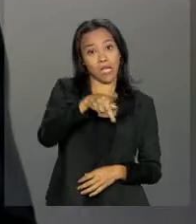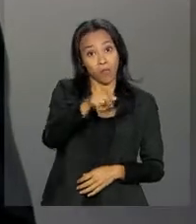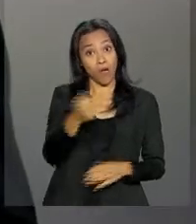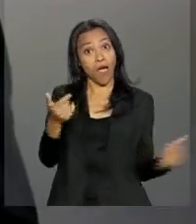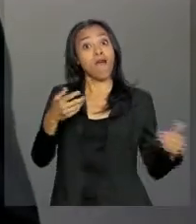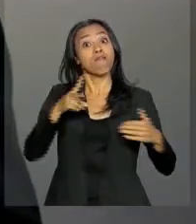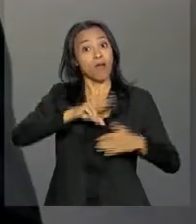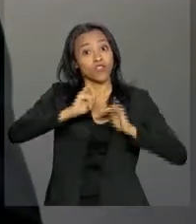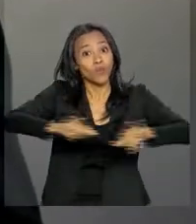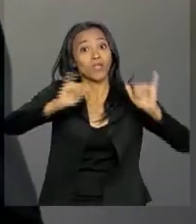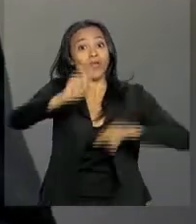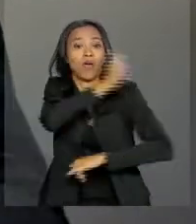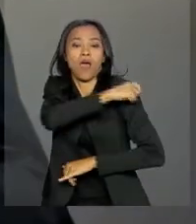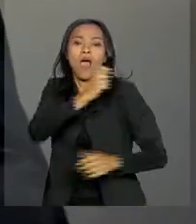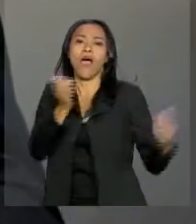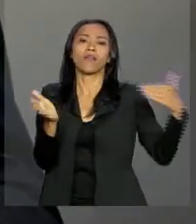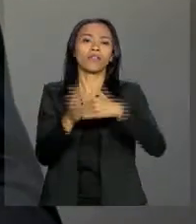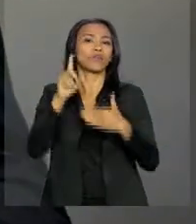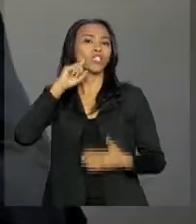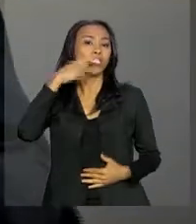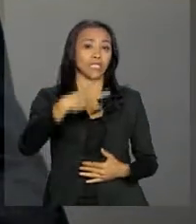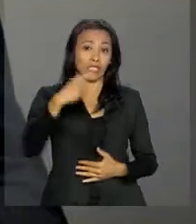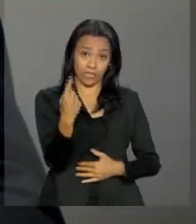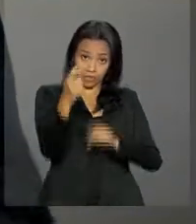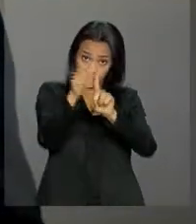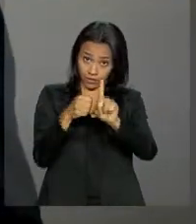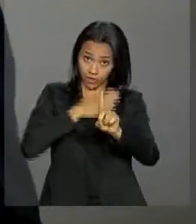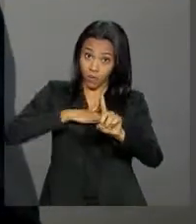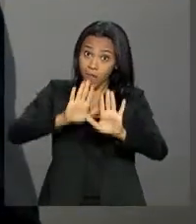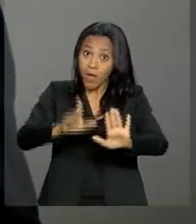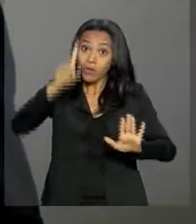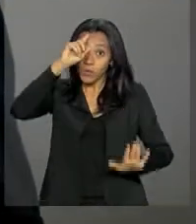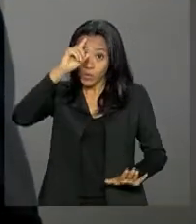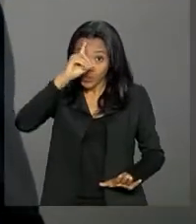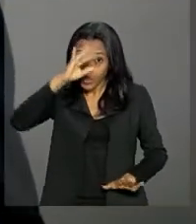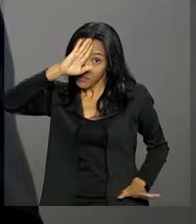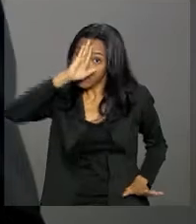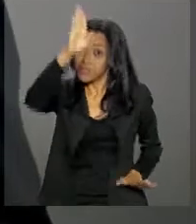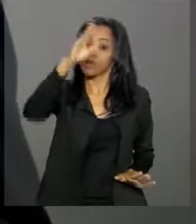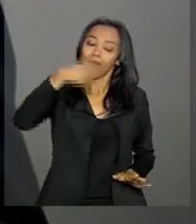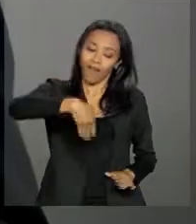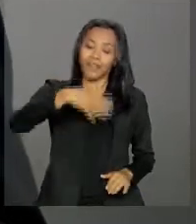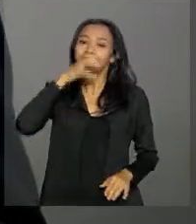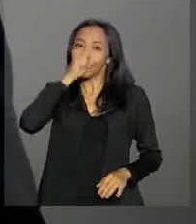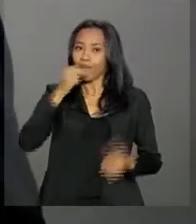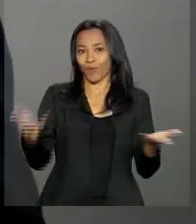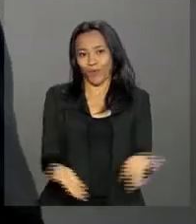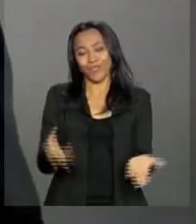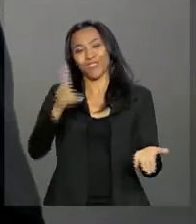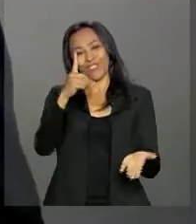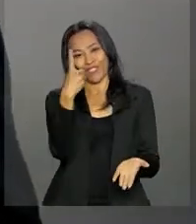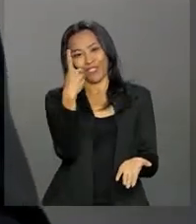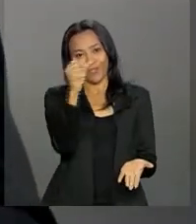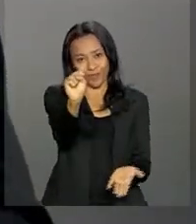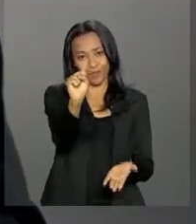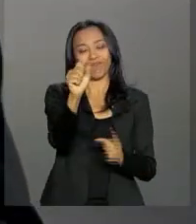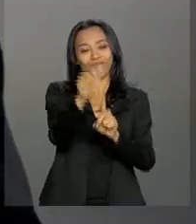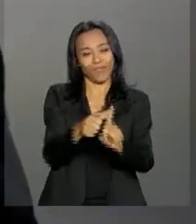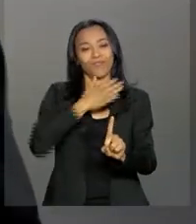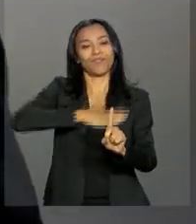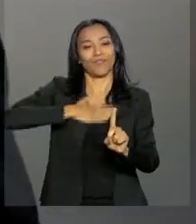dia 31 de agosto, mas o dia D da vacinação ocorre neste sábado, dia 18 de agosto. A